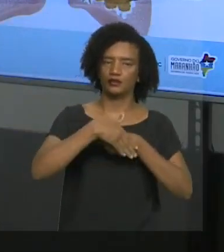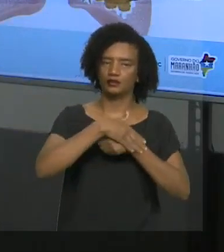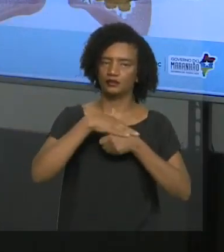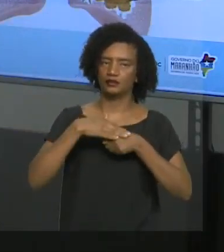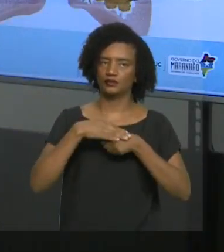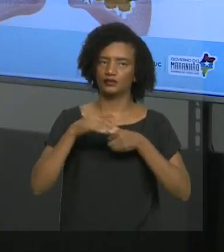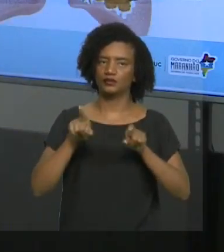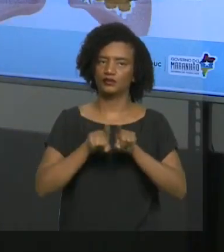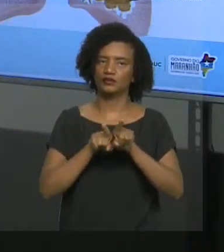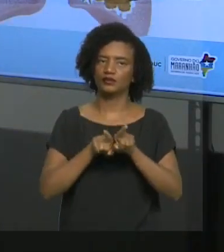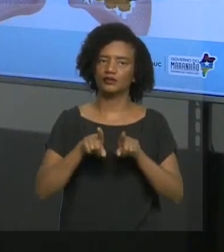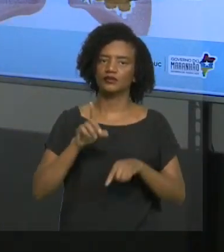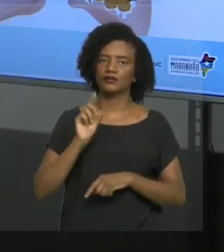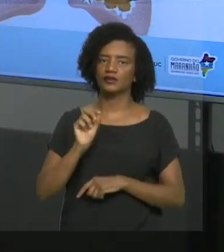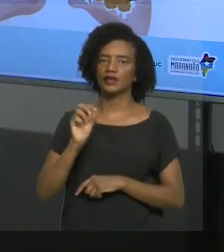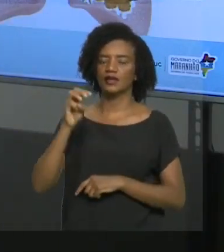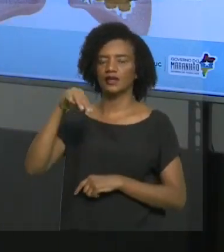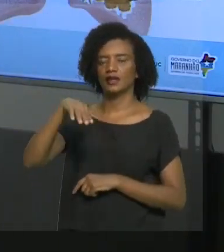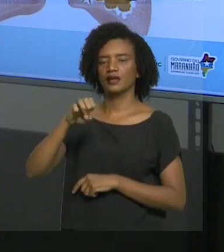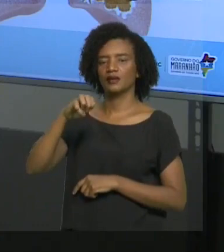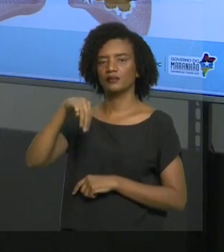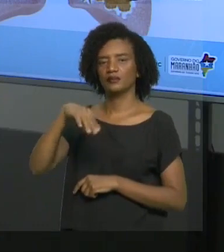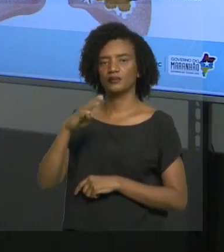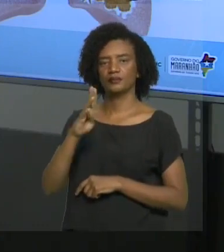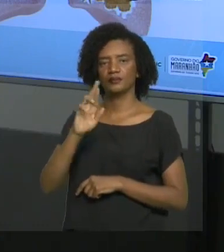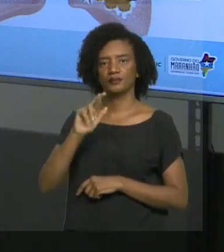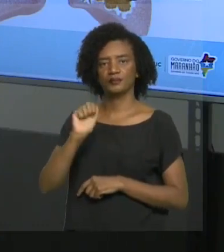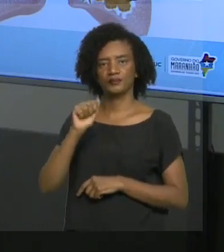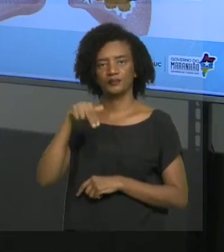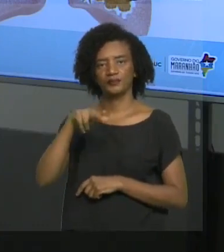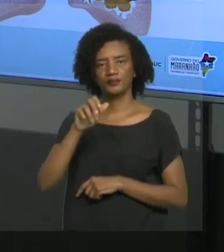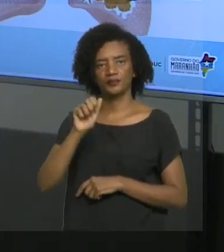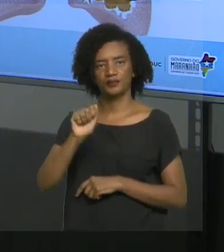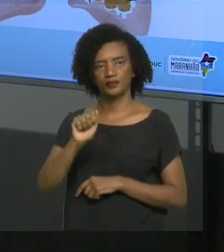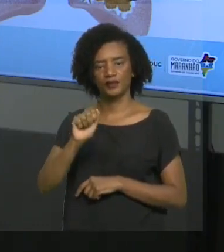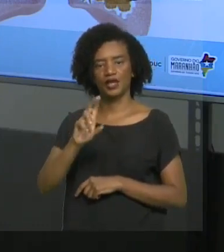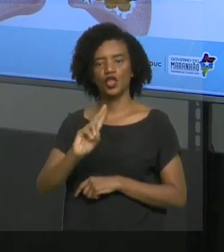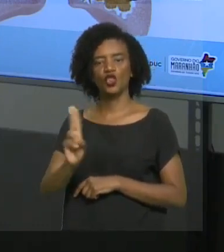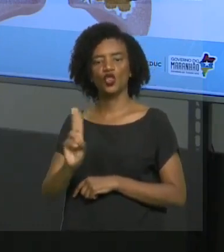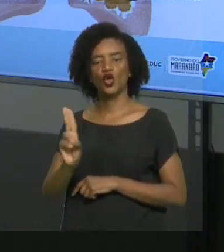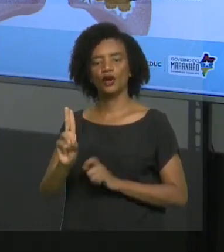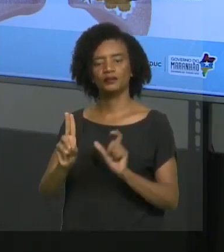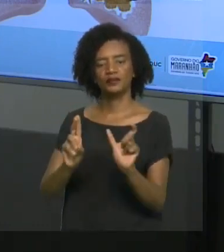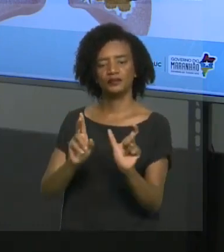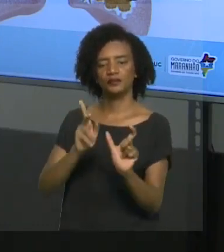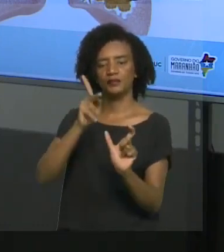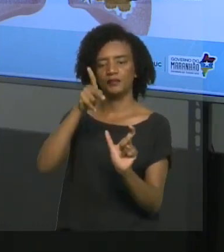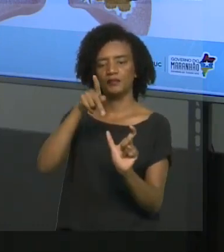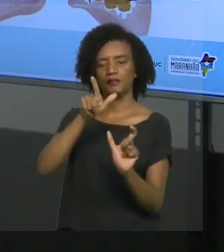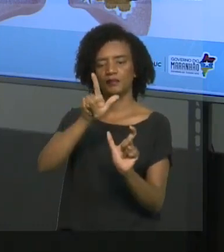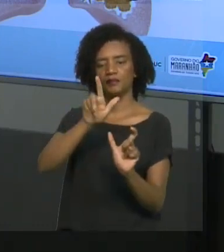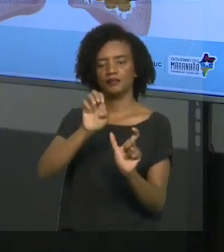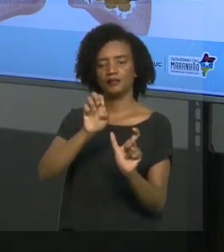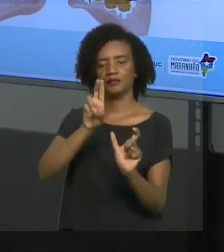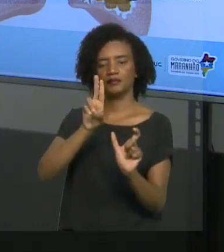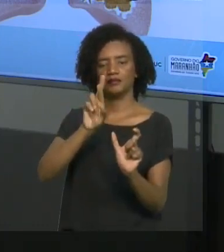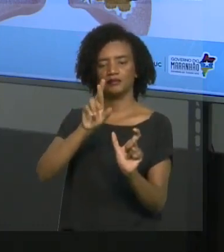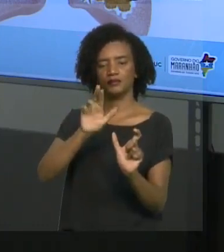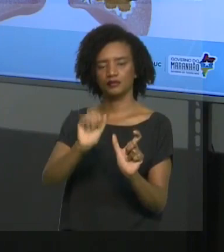Essa membrana é chamada de pleura. Nós temos três importantes membranas no corpo. Pleura, que recobre o pulmão.